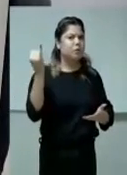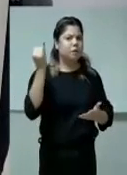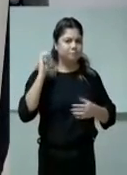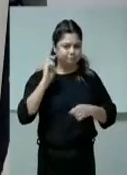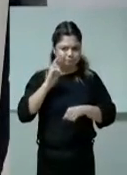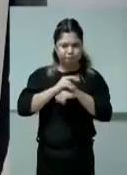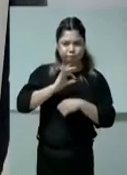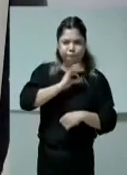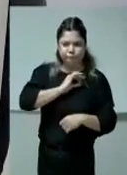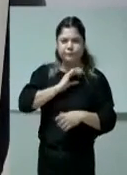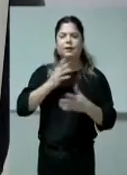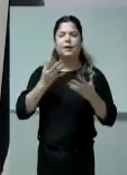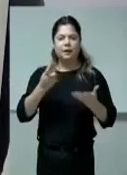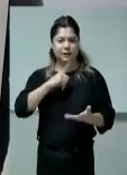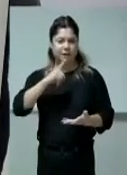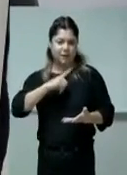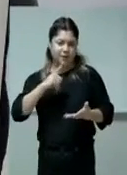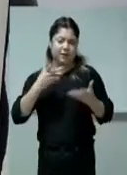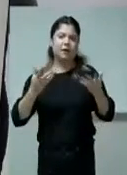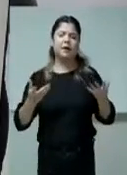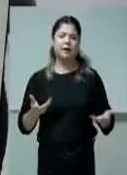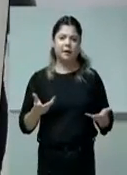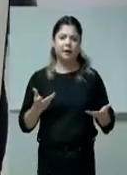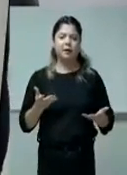na época da greve da polícia.